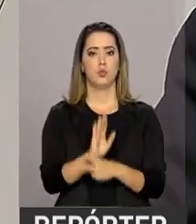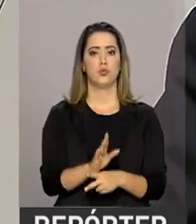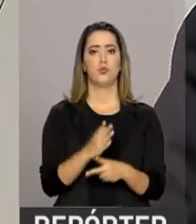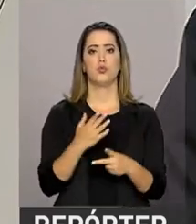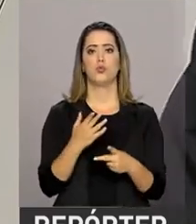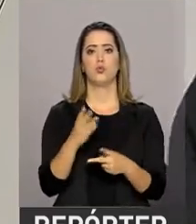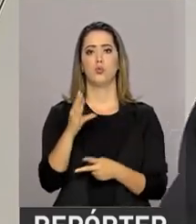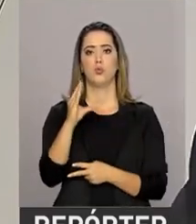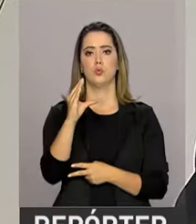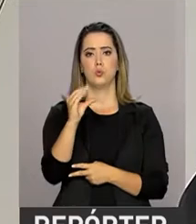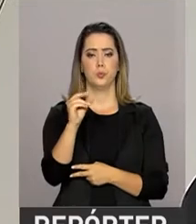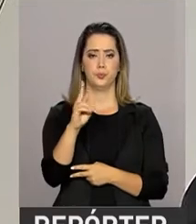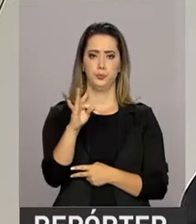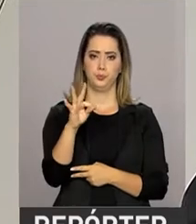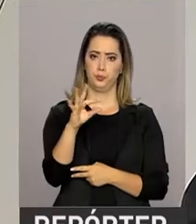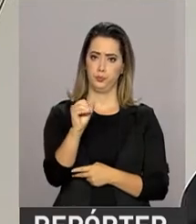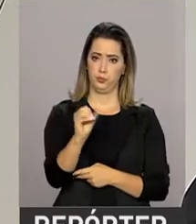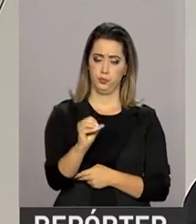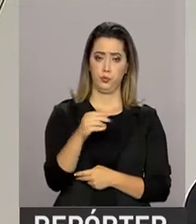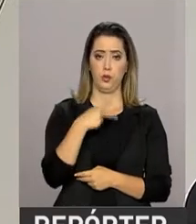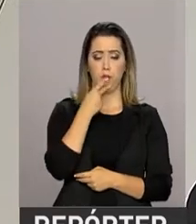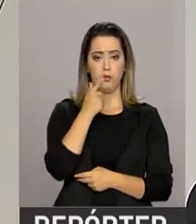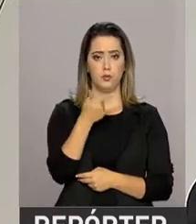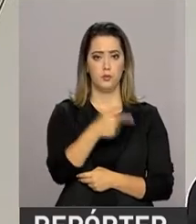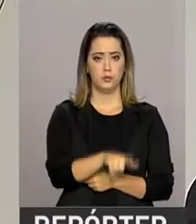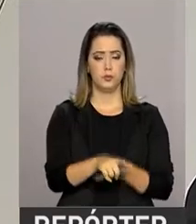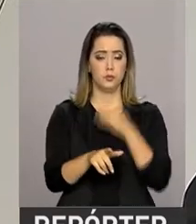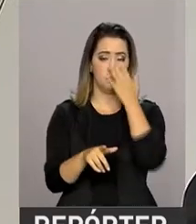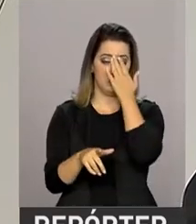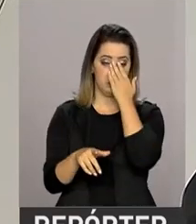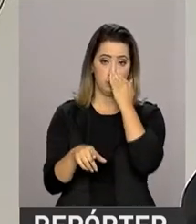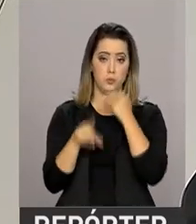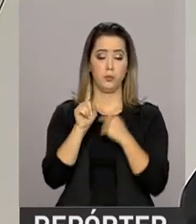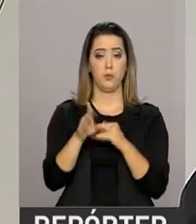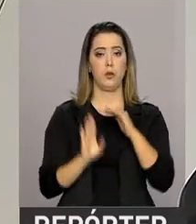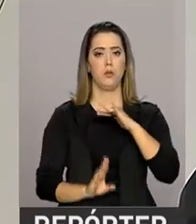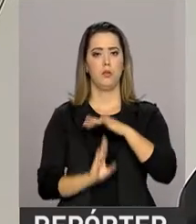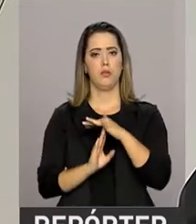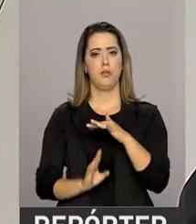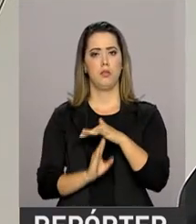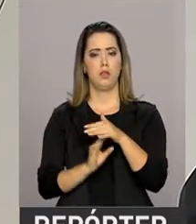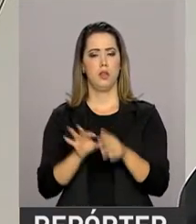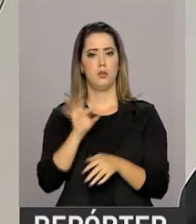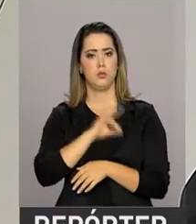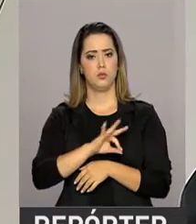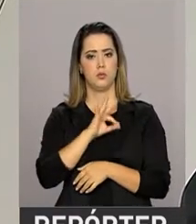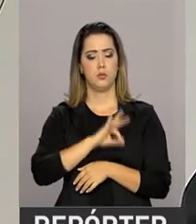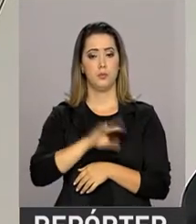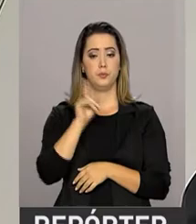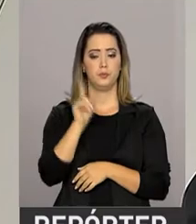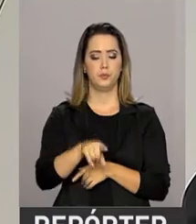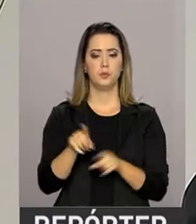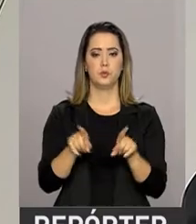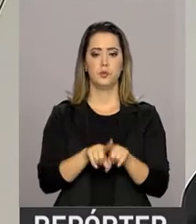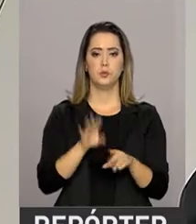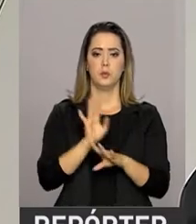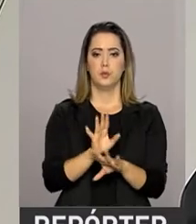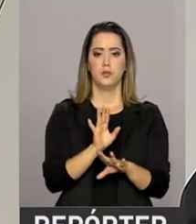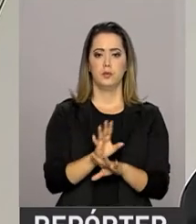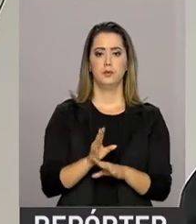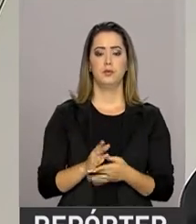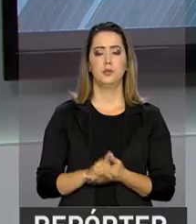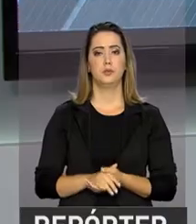etc. E reitero que essa aplicação do teto salarial também vai ajudar